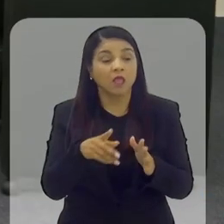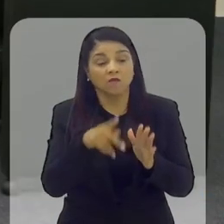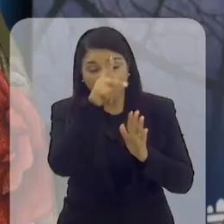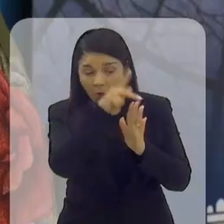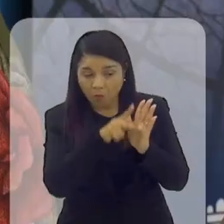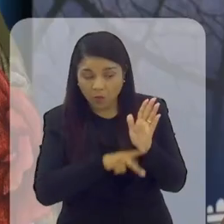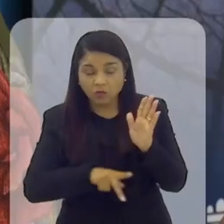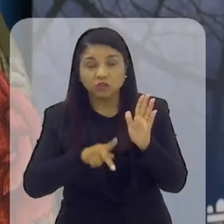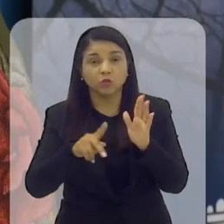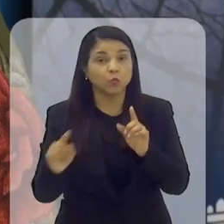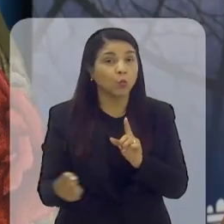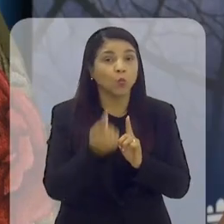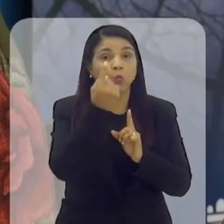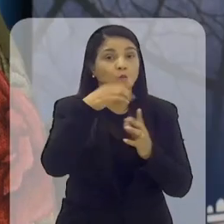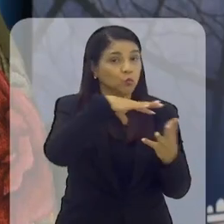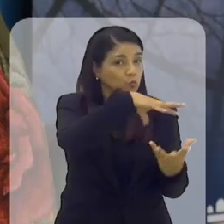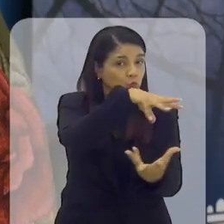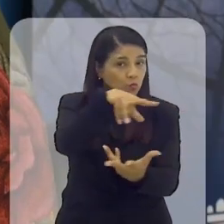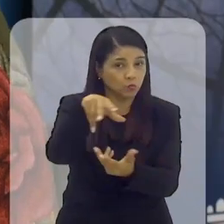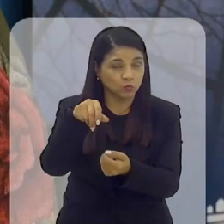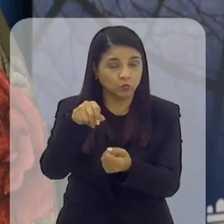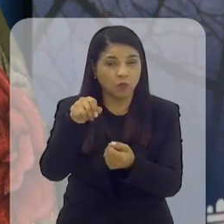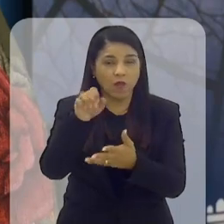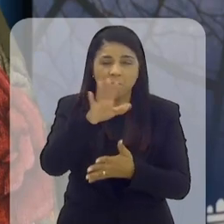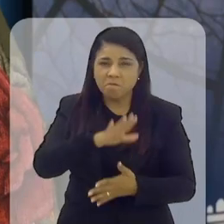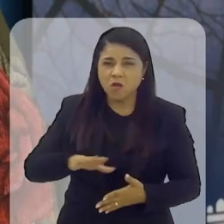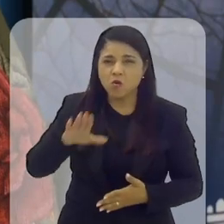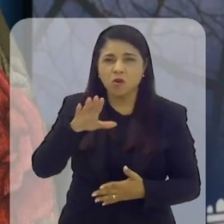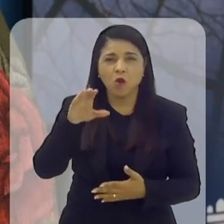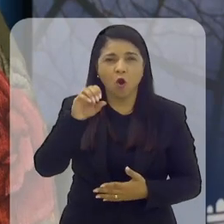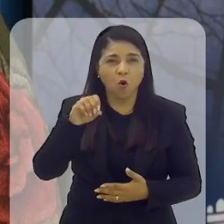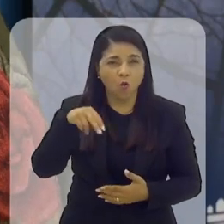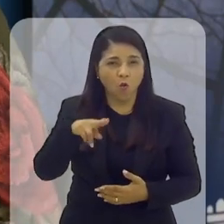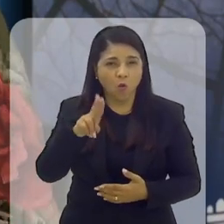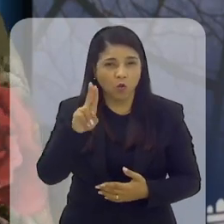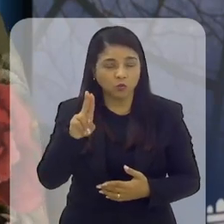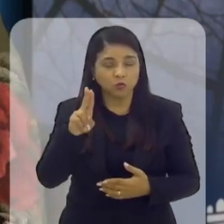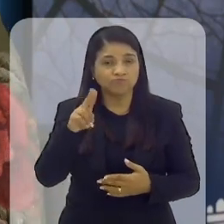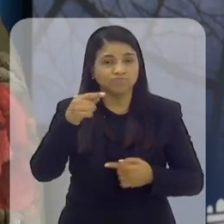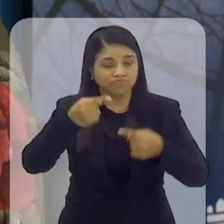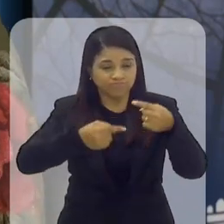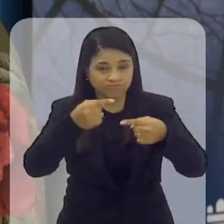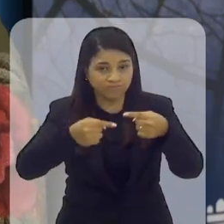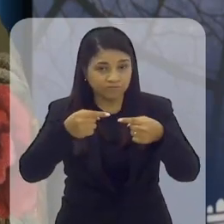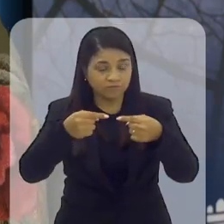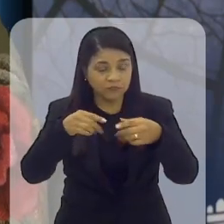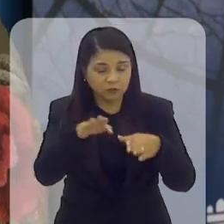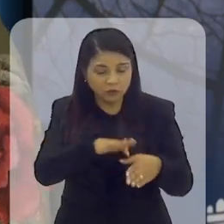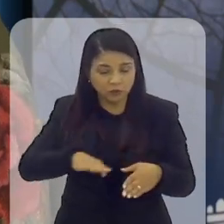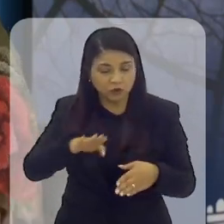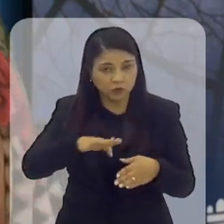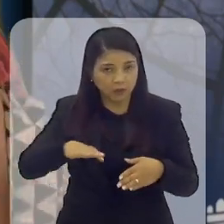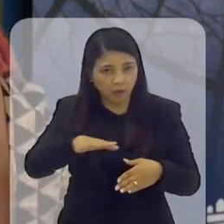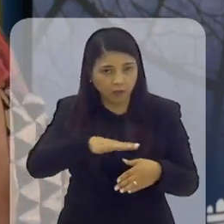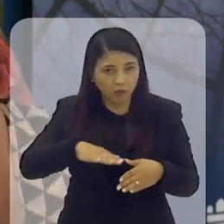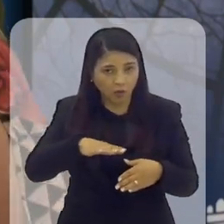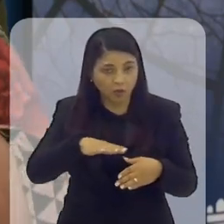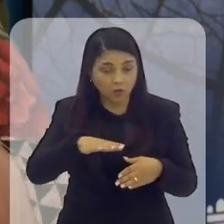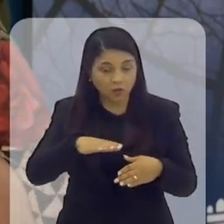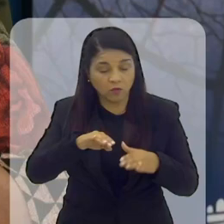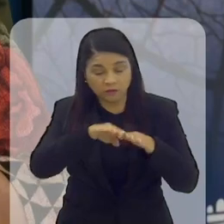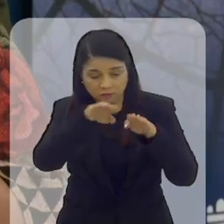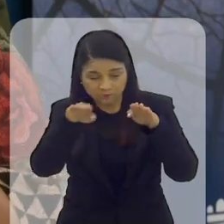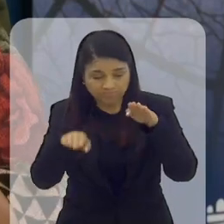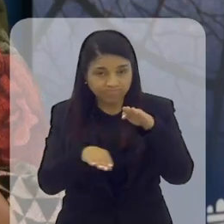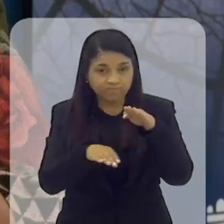reconhecido como um projeto único no mundo, porque, em geral, a ONU faz essas discussões no âmbito nacional. Nós somos